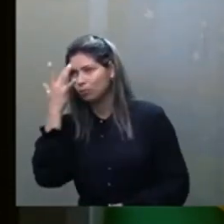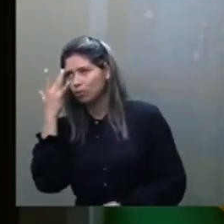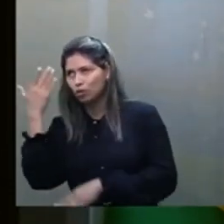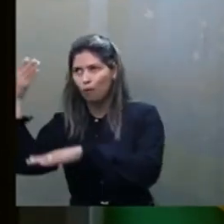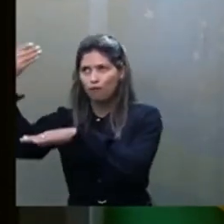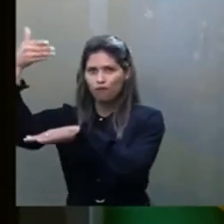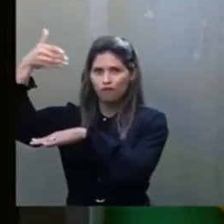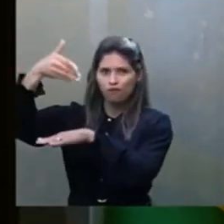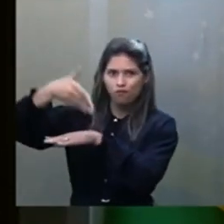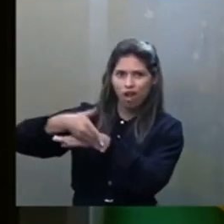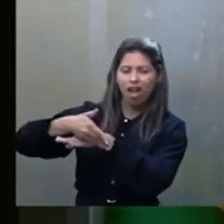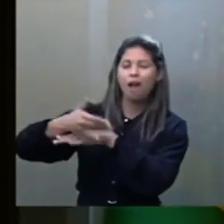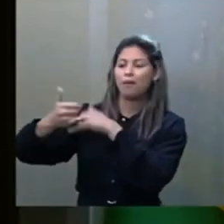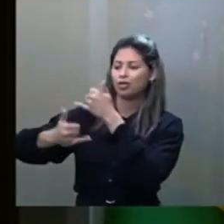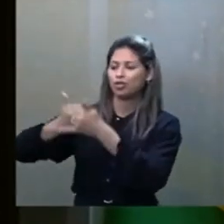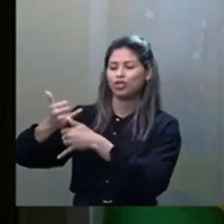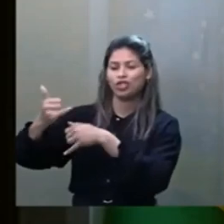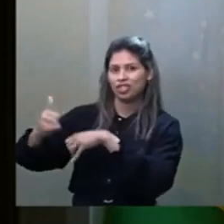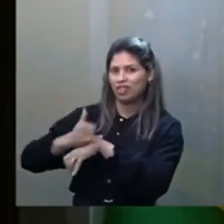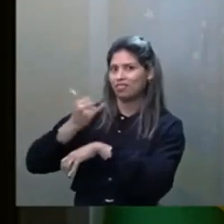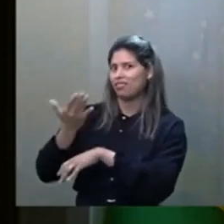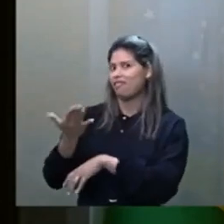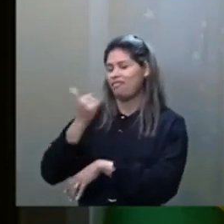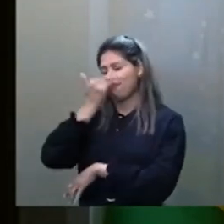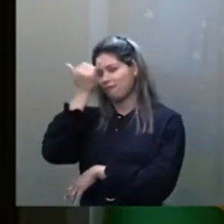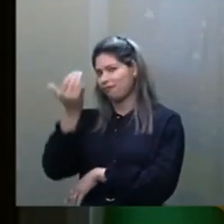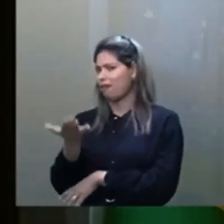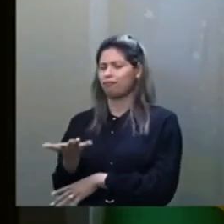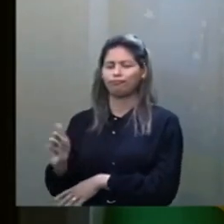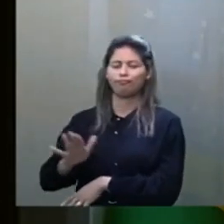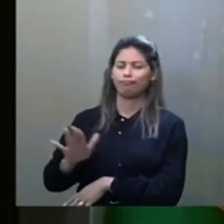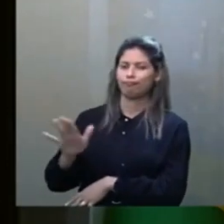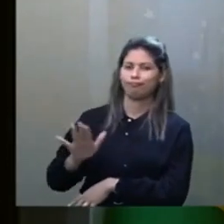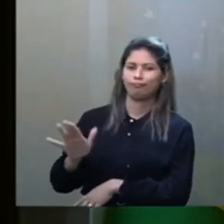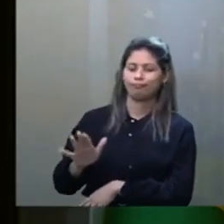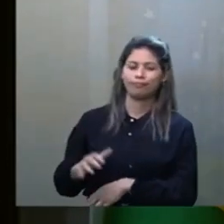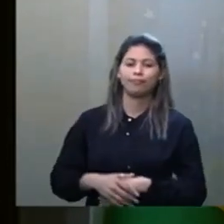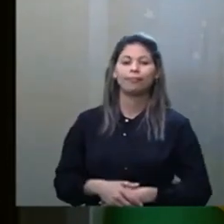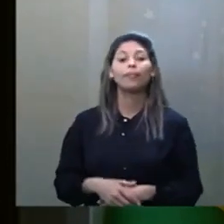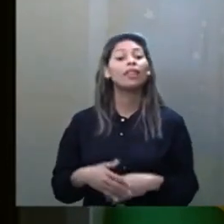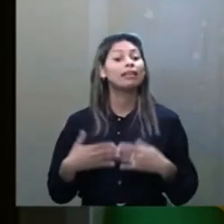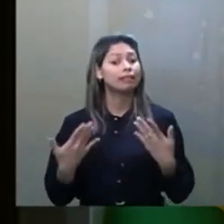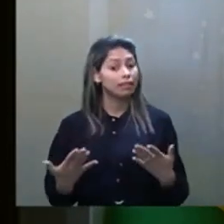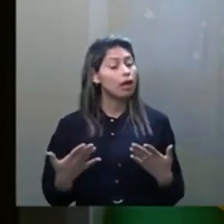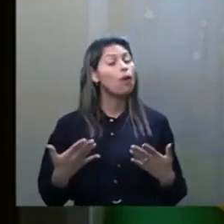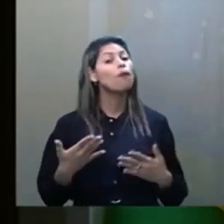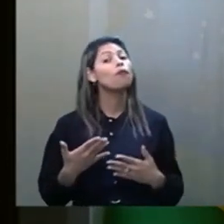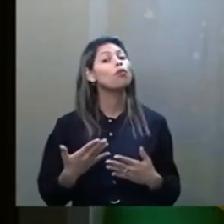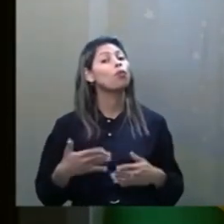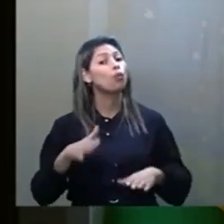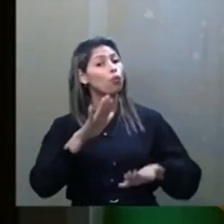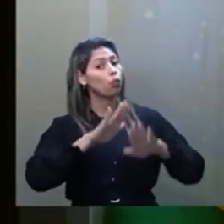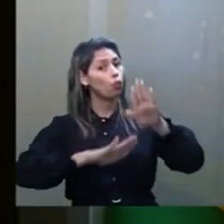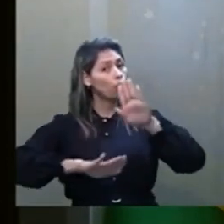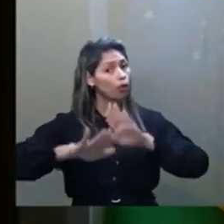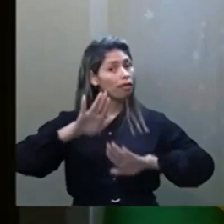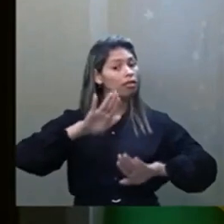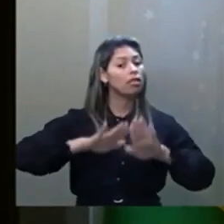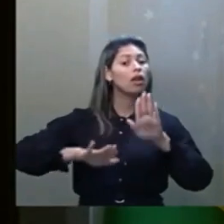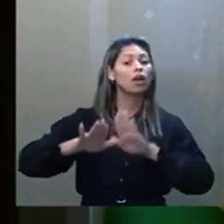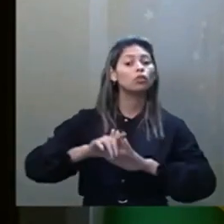Vegas, que é muito mais famoso e assim por diante. Então, é muito cuidado e vamos ajudar no projeto de lei